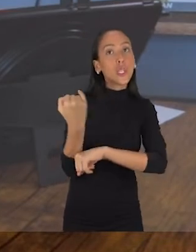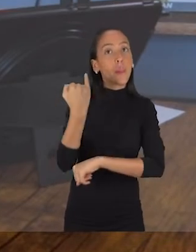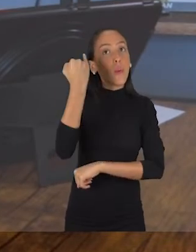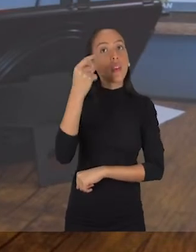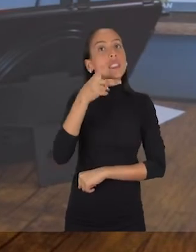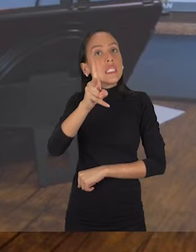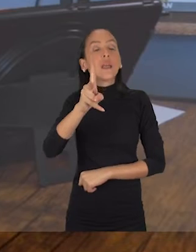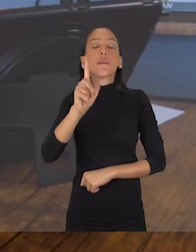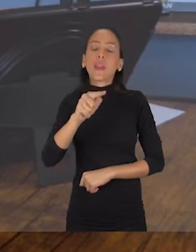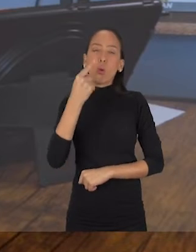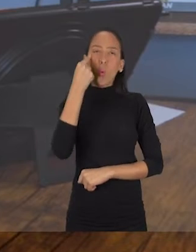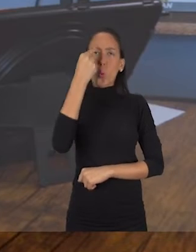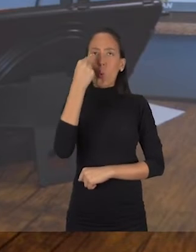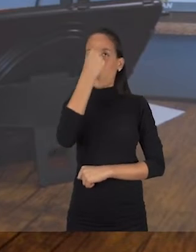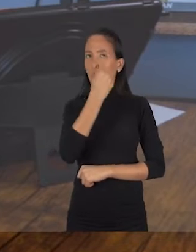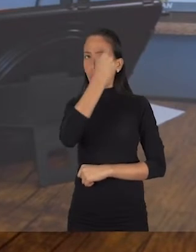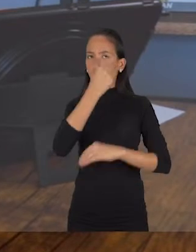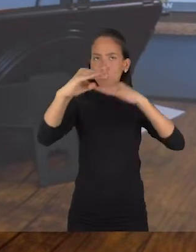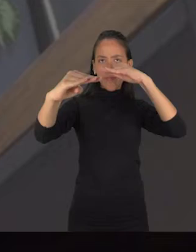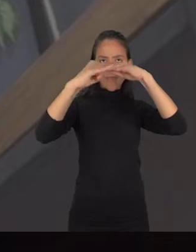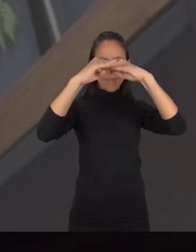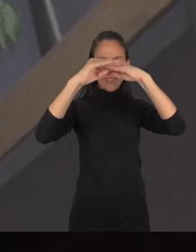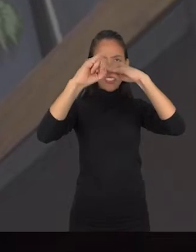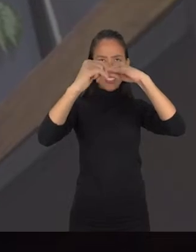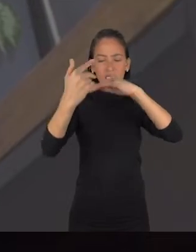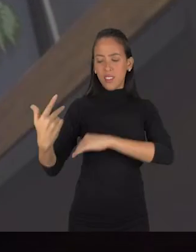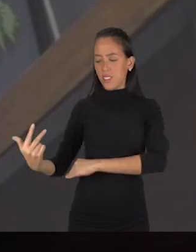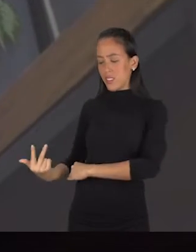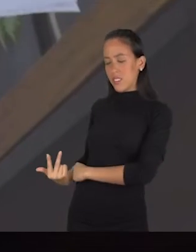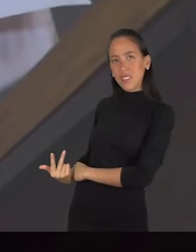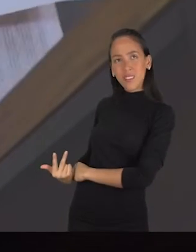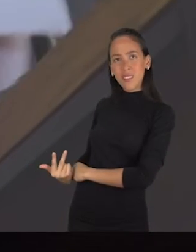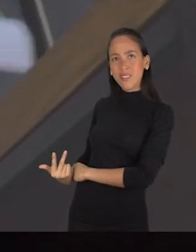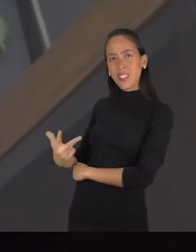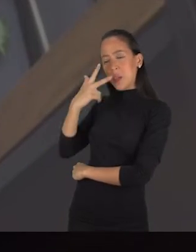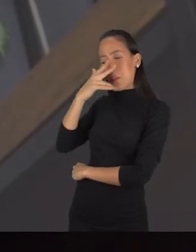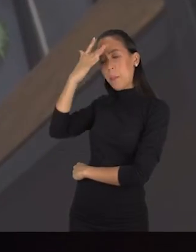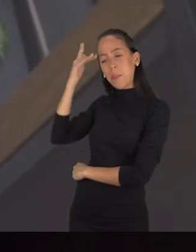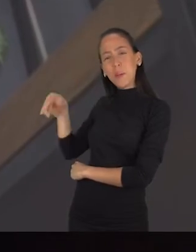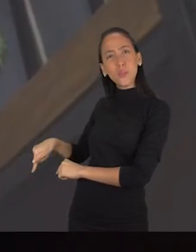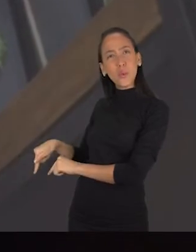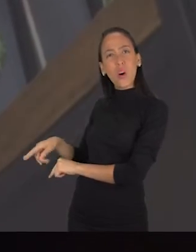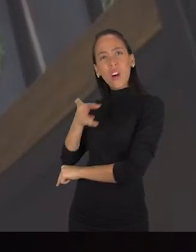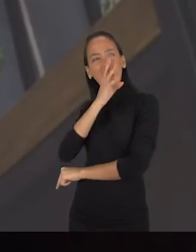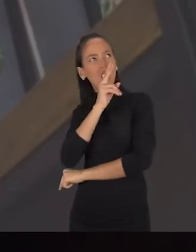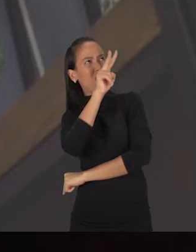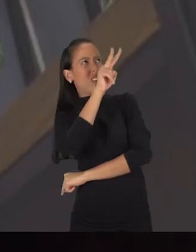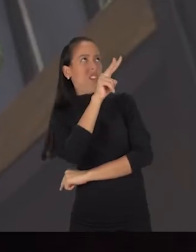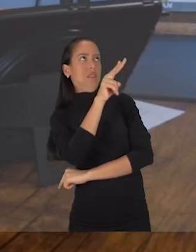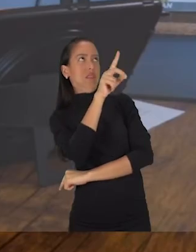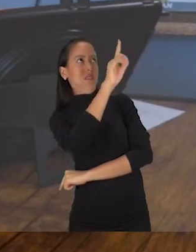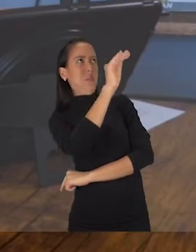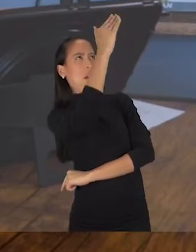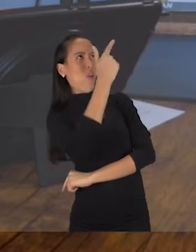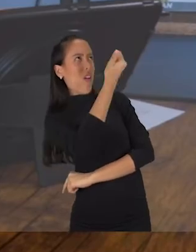gravar na altura dos seus olhos. O acontece? Se você grava de baixo para cima, dá a sensação de que a pessoa que está assistindo é inferior a